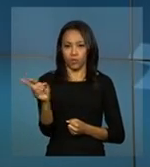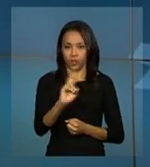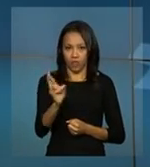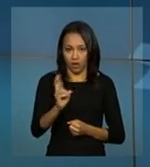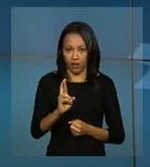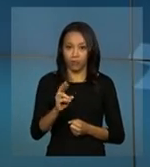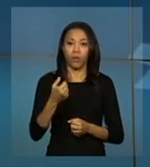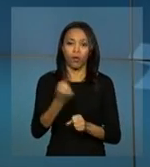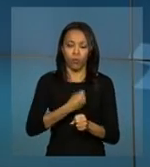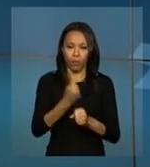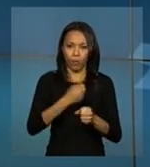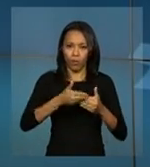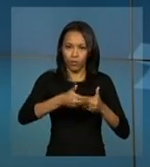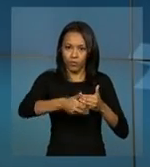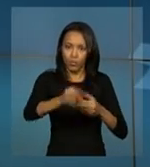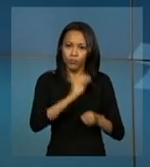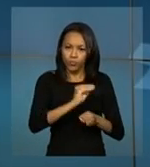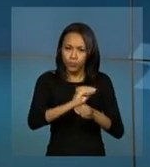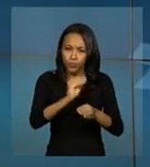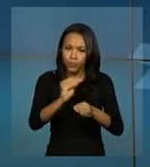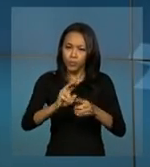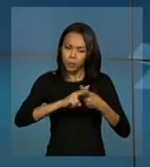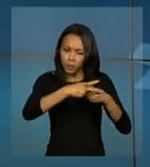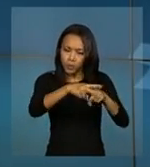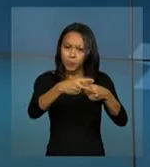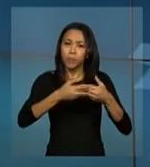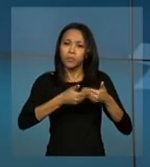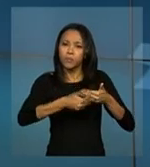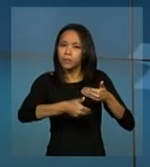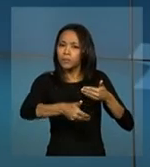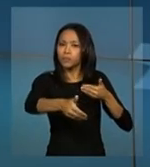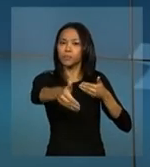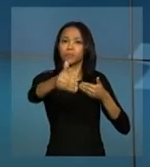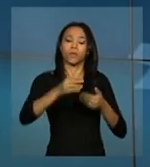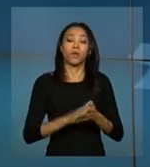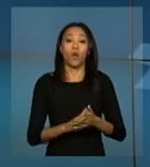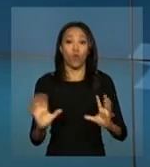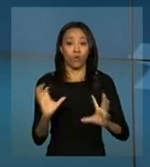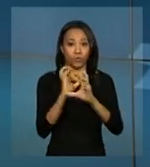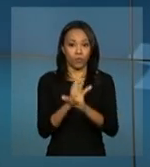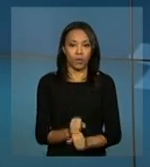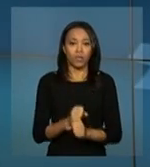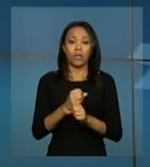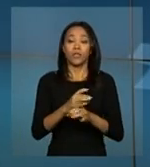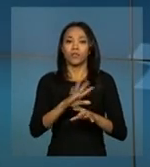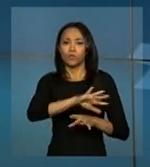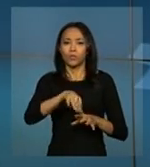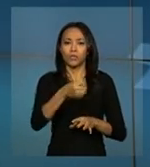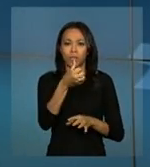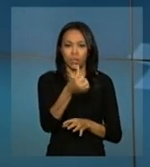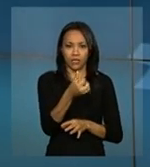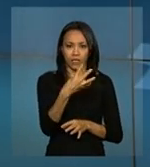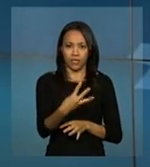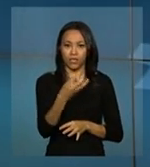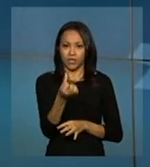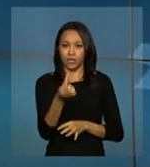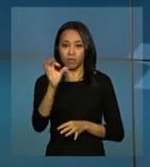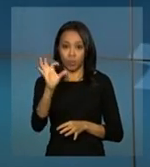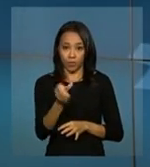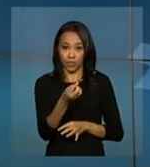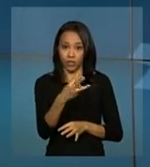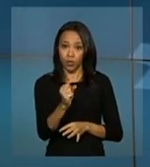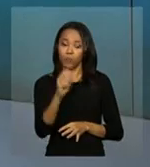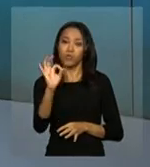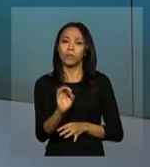para a construção, operação e a manutenção da linha de transmissão. O valor é 38% menor que o teto estabelecido pelo